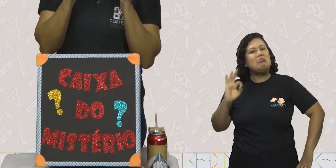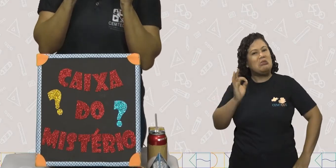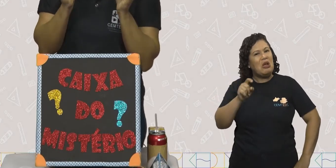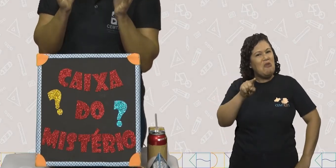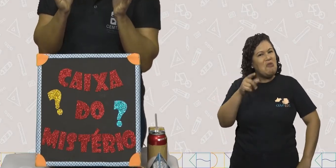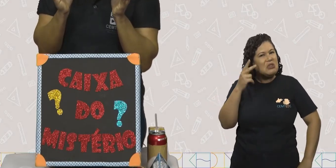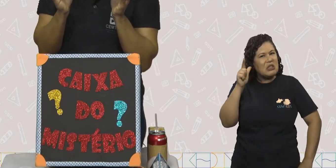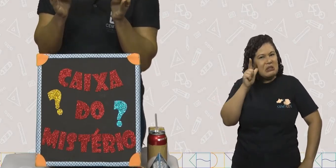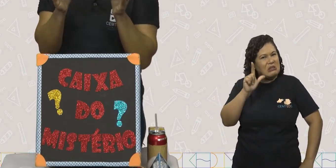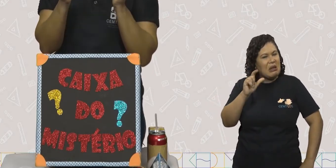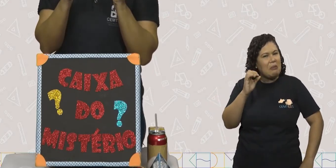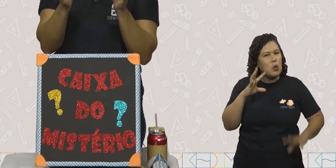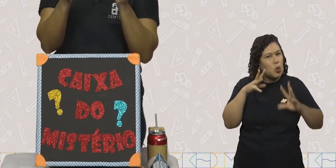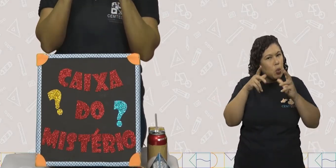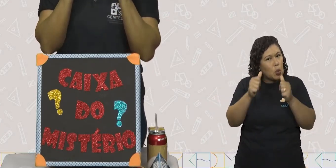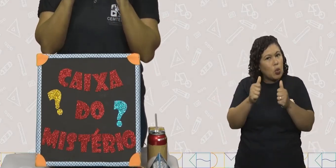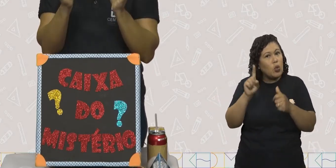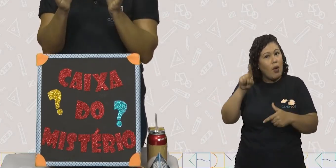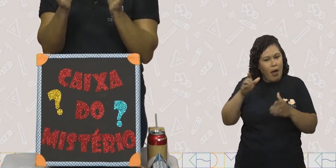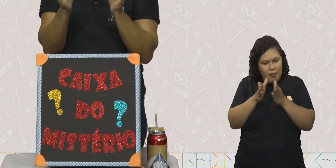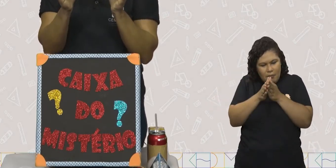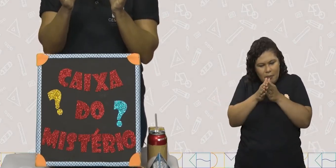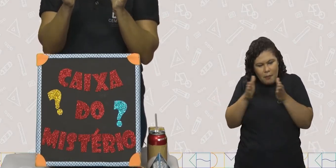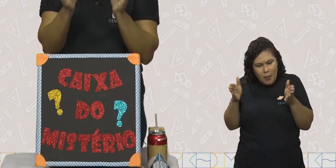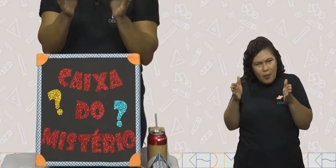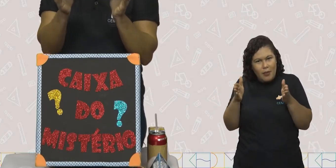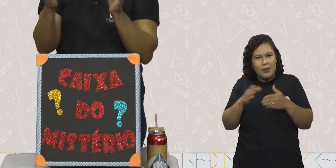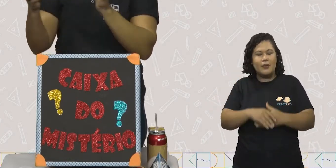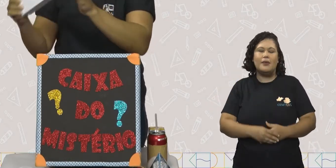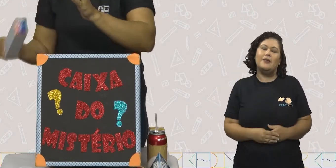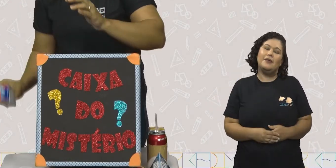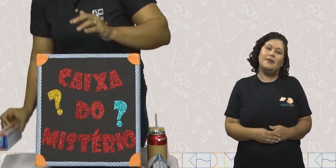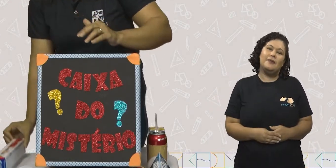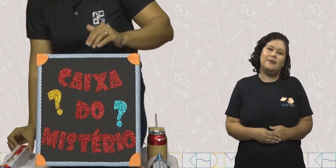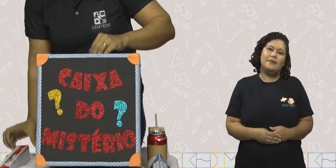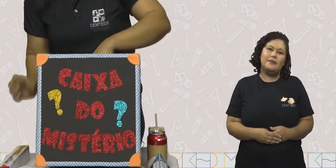você está ficando craque, hein? Ela se parece com o bloco retangular.